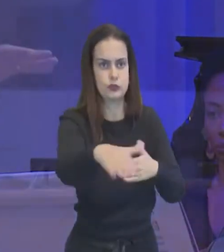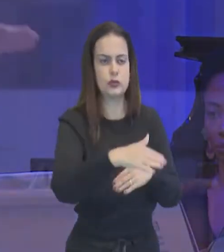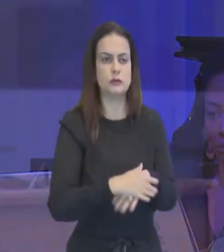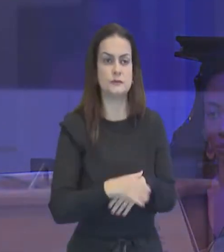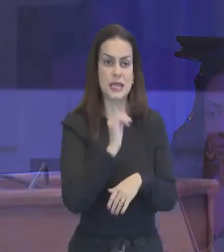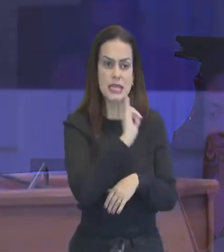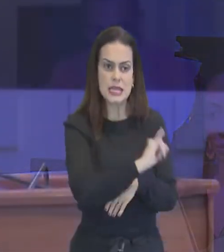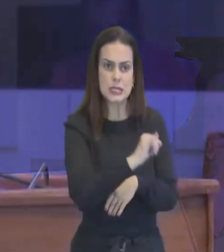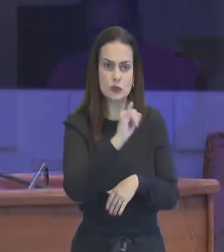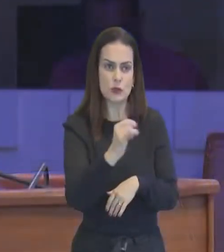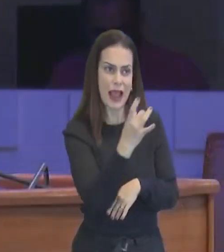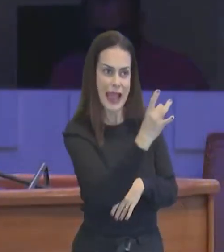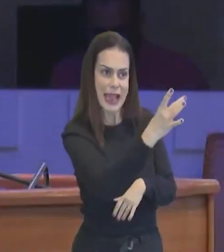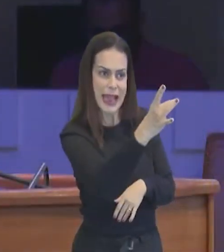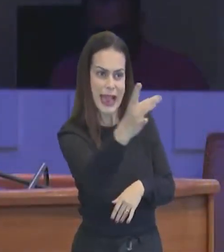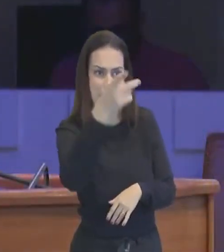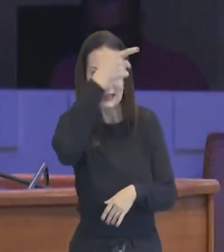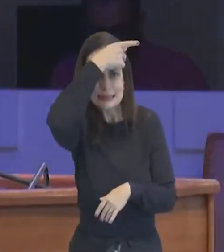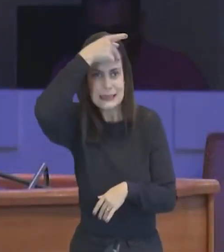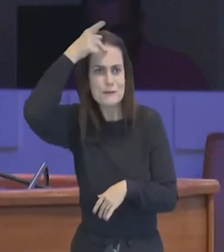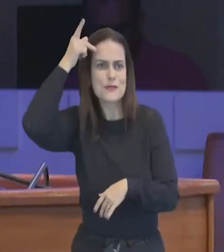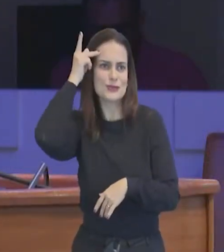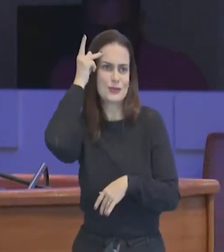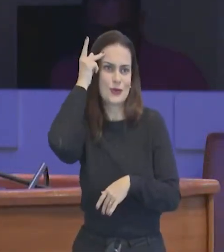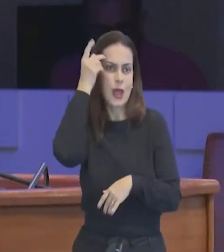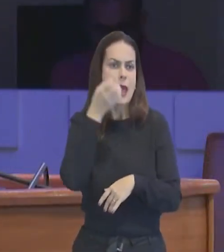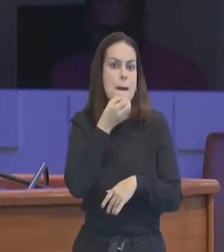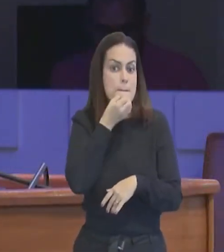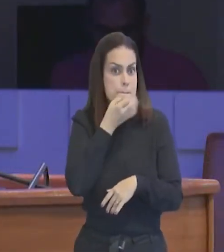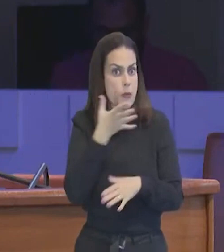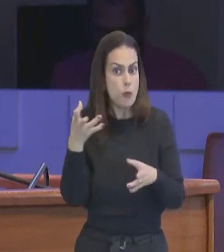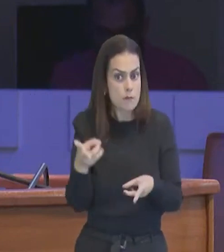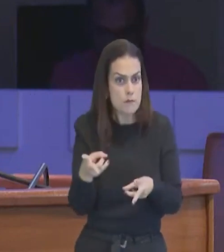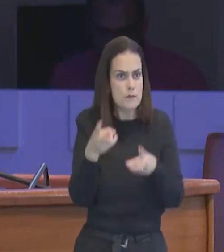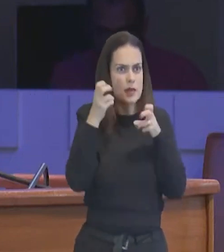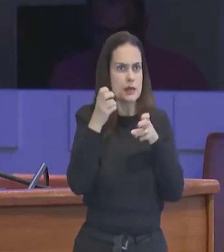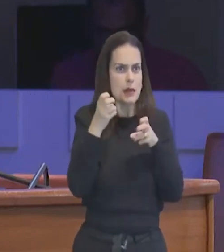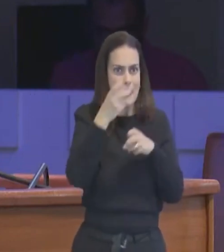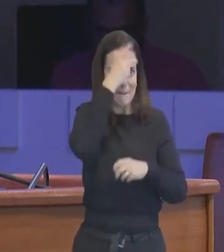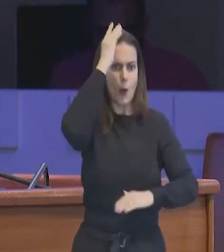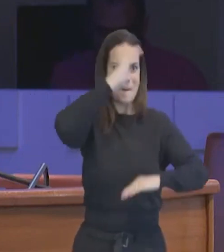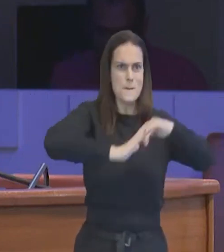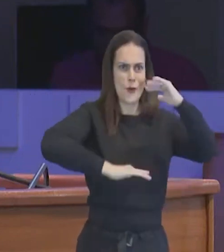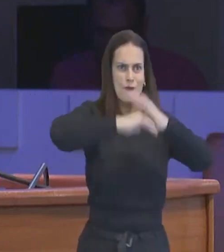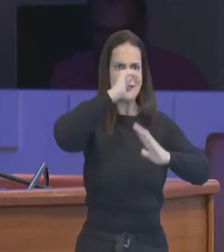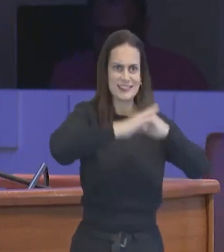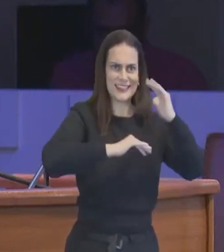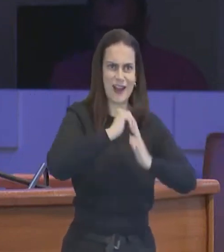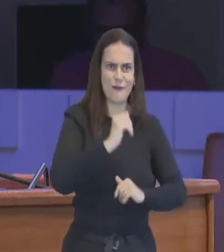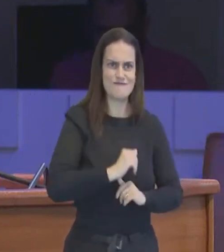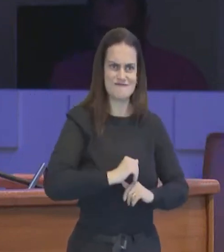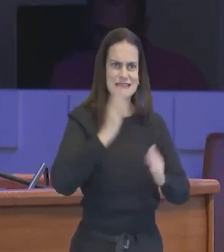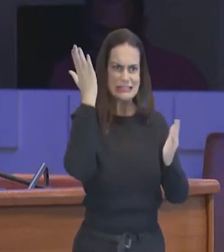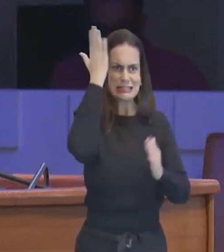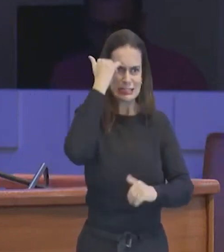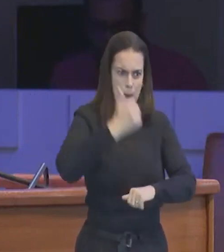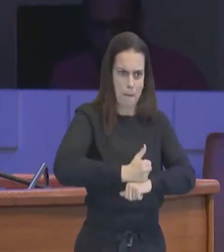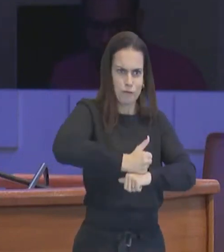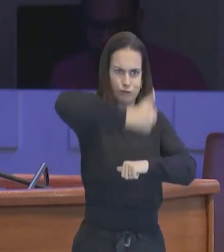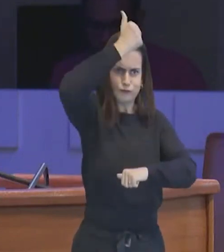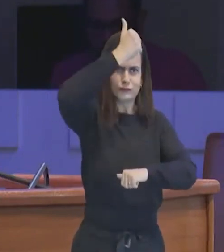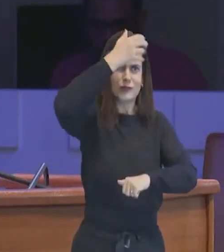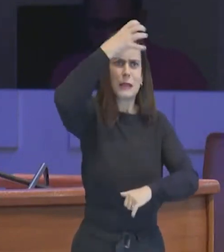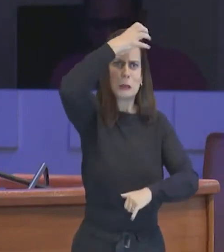instrução de cada pessoa e como é bom perceber aquele profissional que é instruído na sua área, como é bom ser